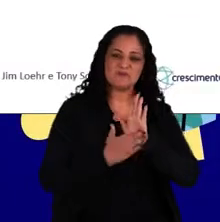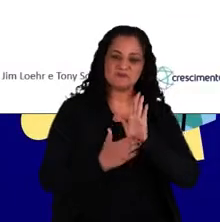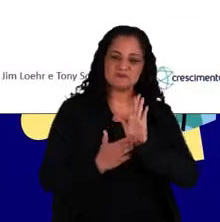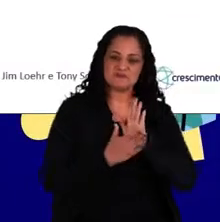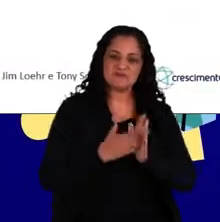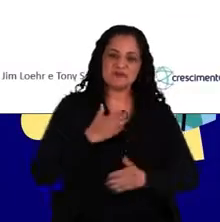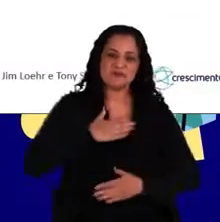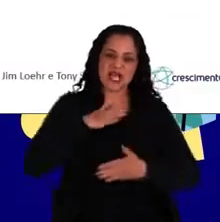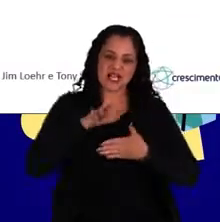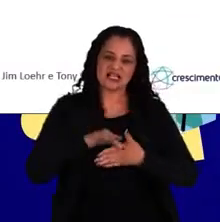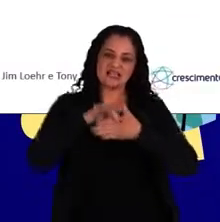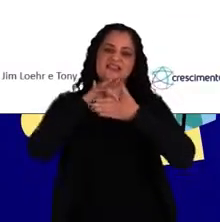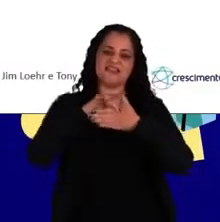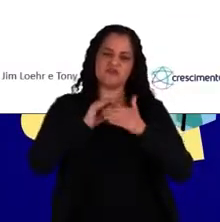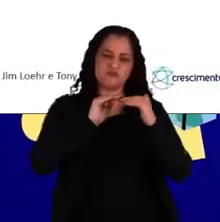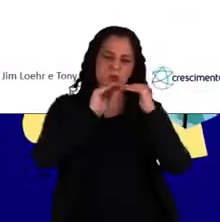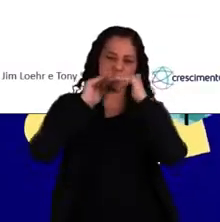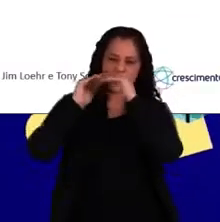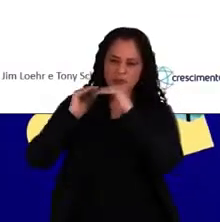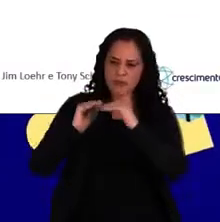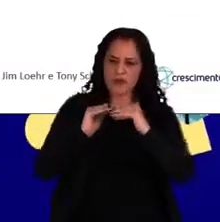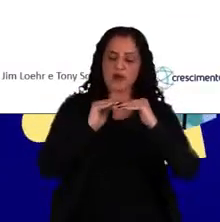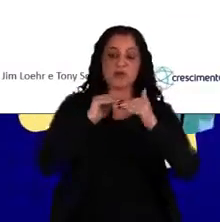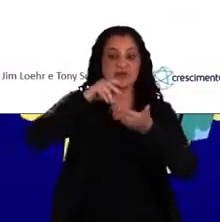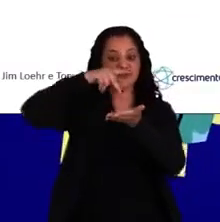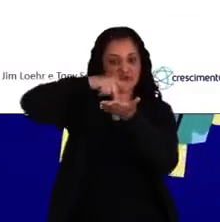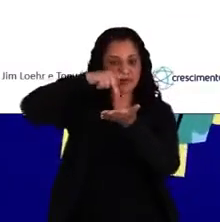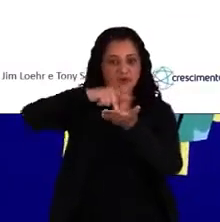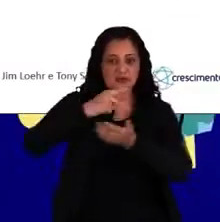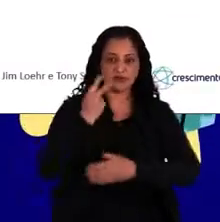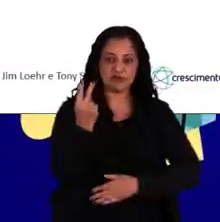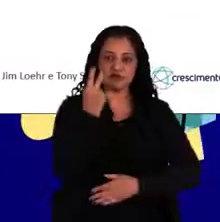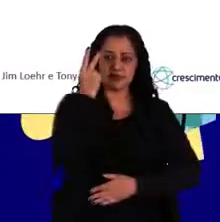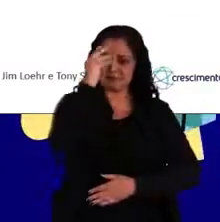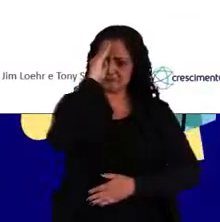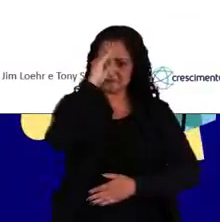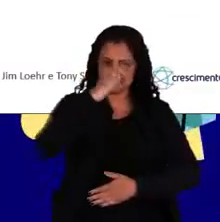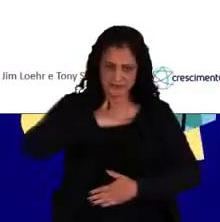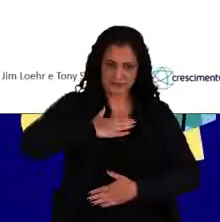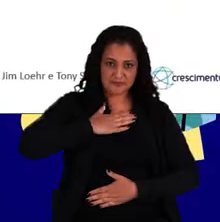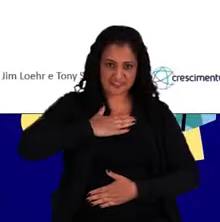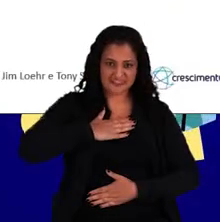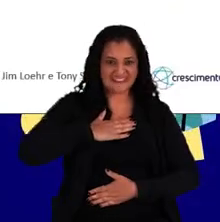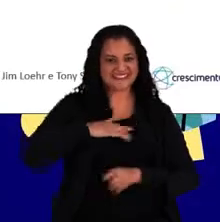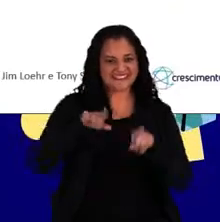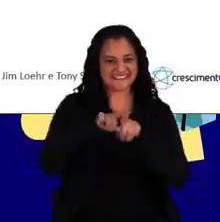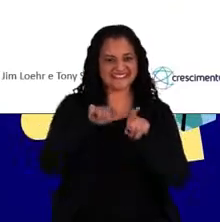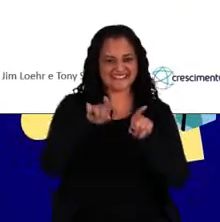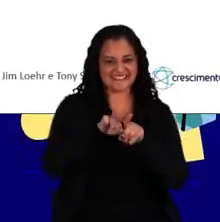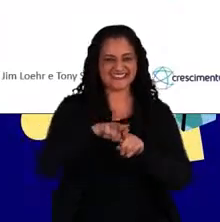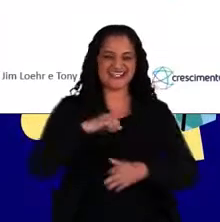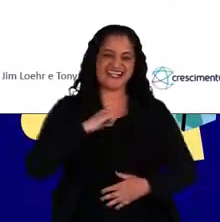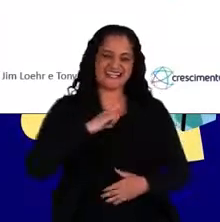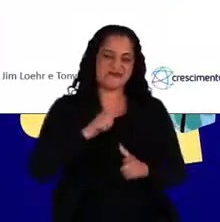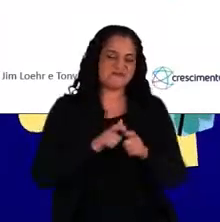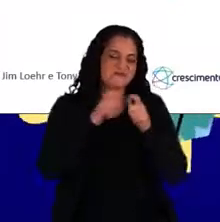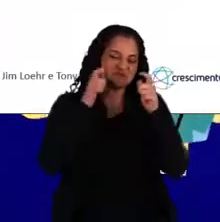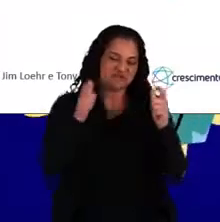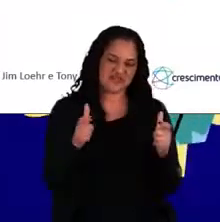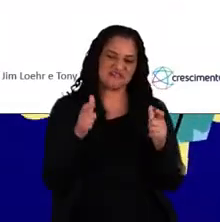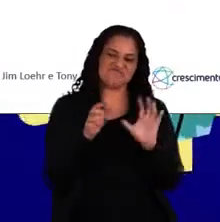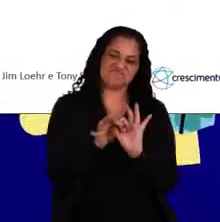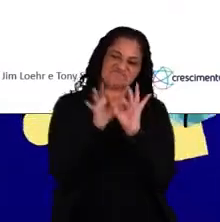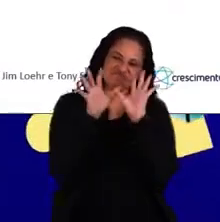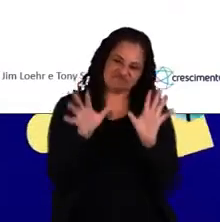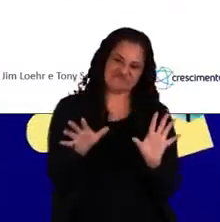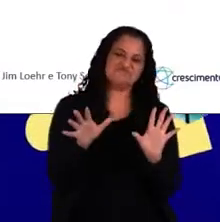propósito da minha liderança e eu alinho o que realmente são valores fundamentais para mim, eu também terei uma maior